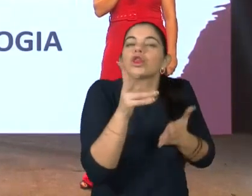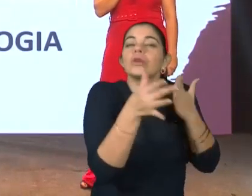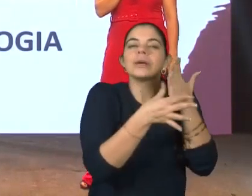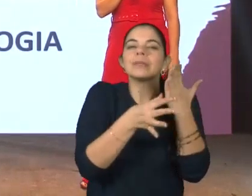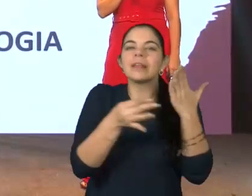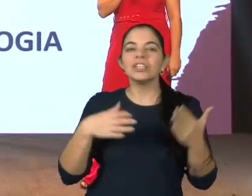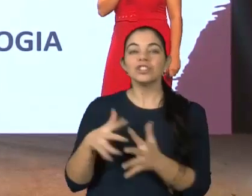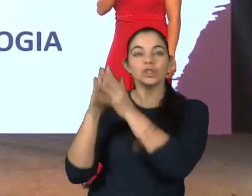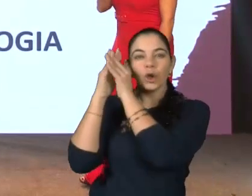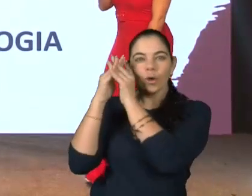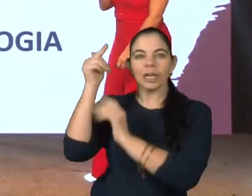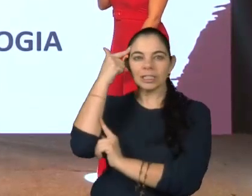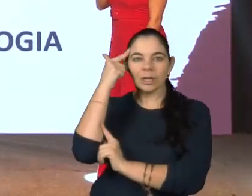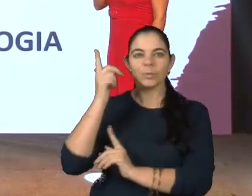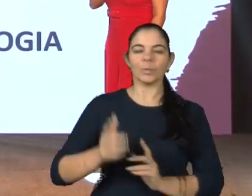cognição?